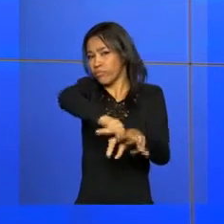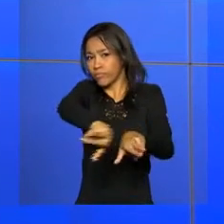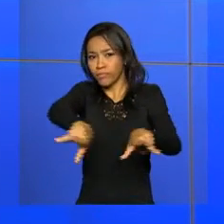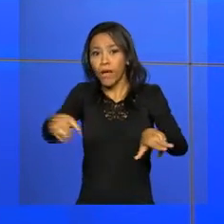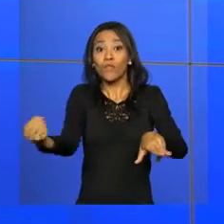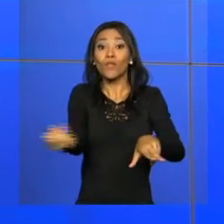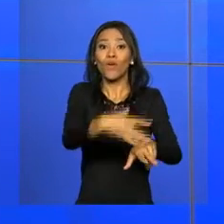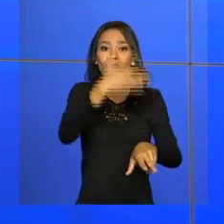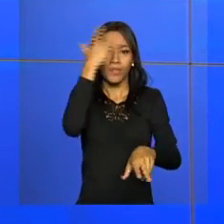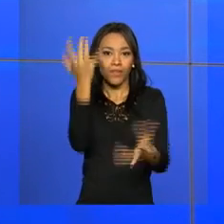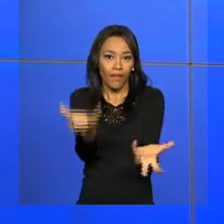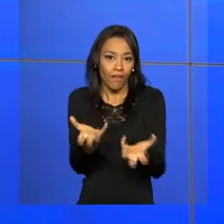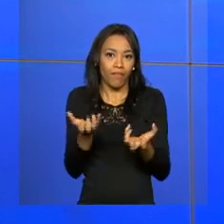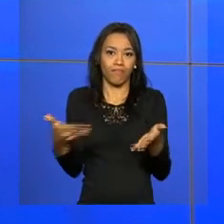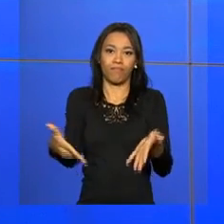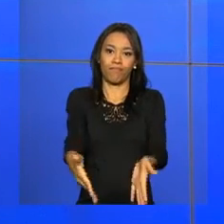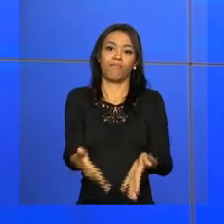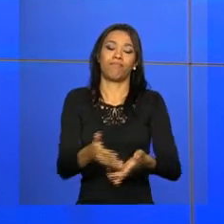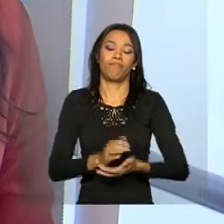empreendedores.